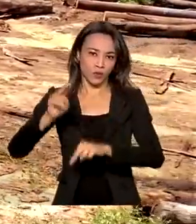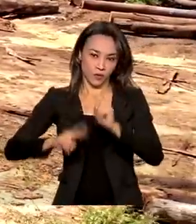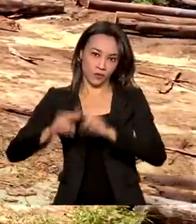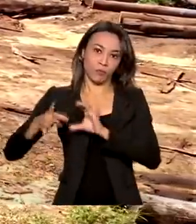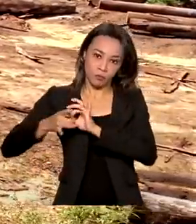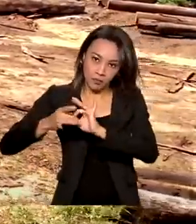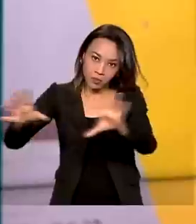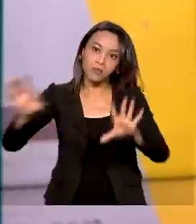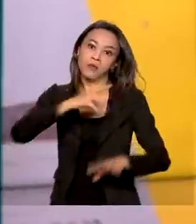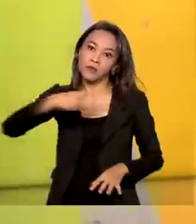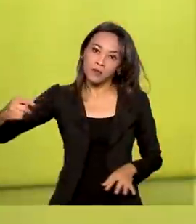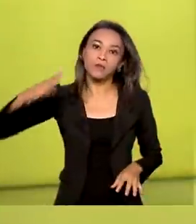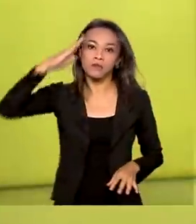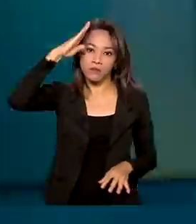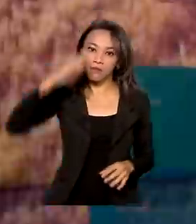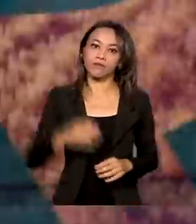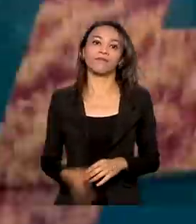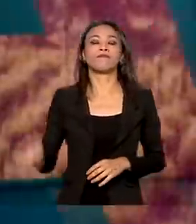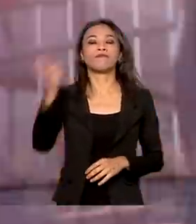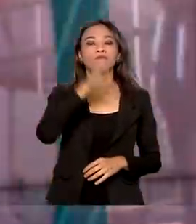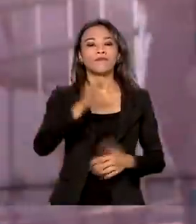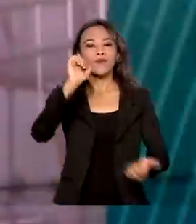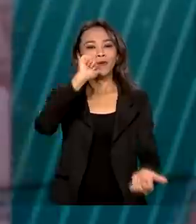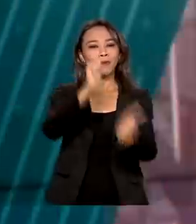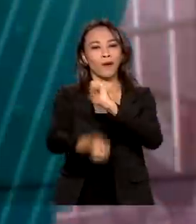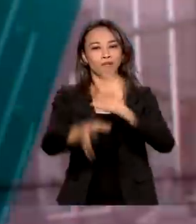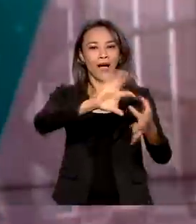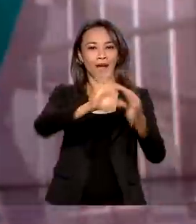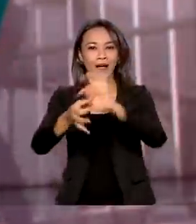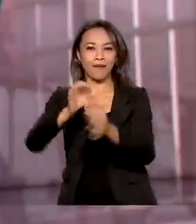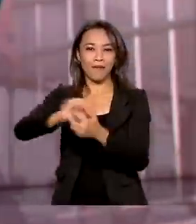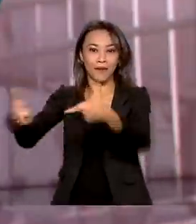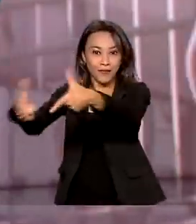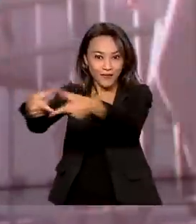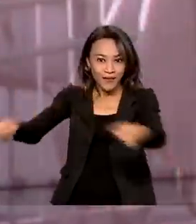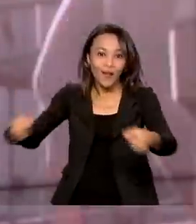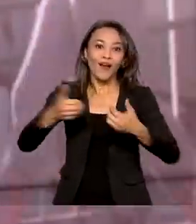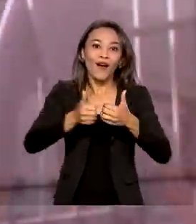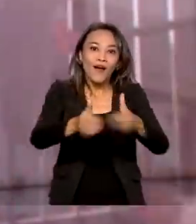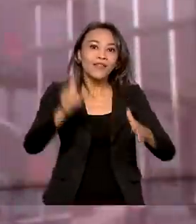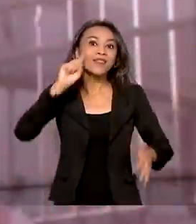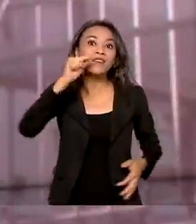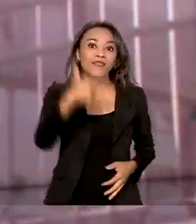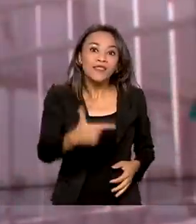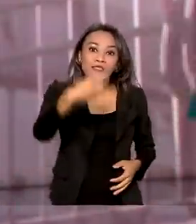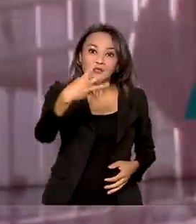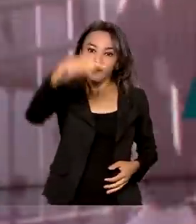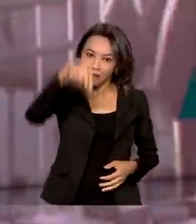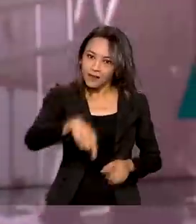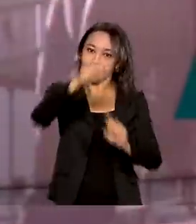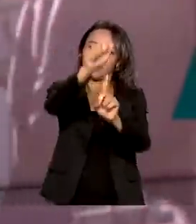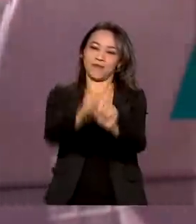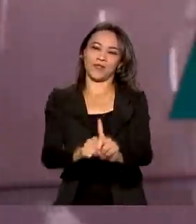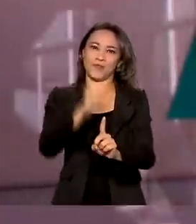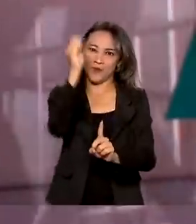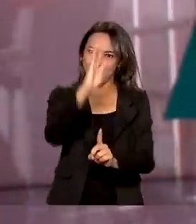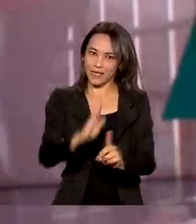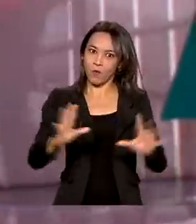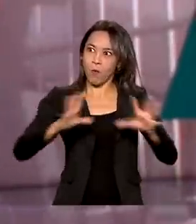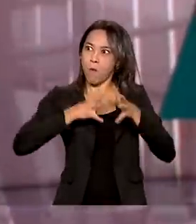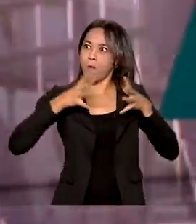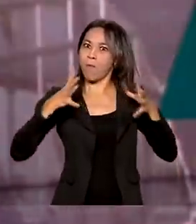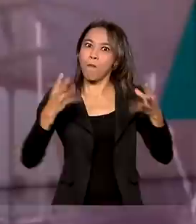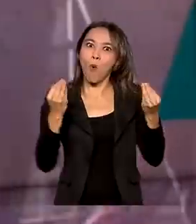Bolsonaro. As Olimpíadas de Tóquio começam no dia 23 deste mês. O Brasil tem a maior delegação da